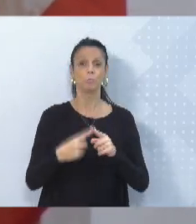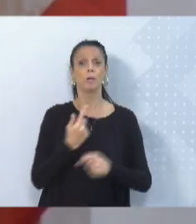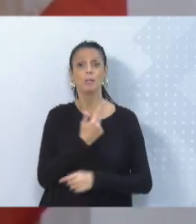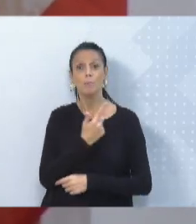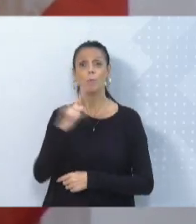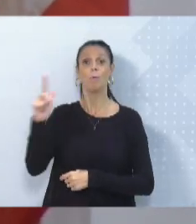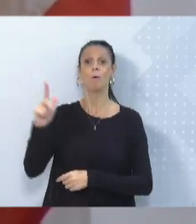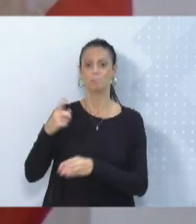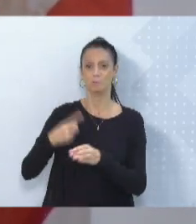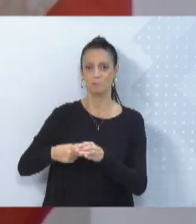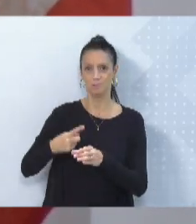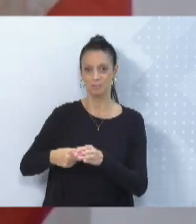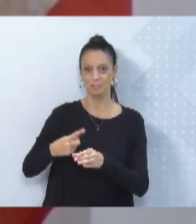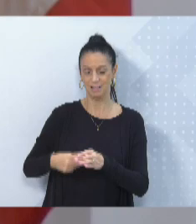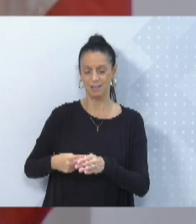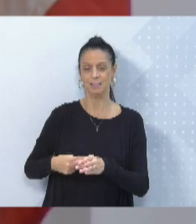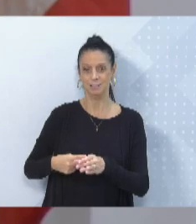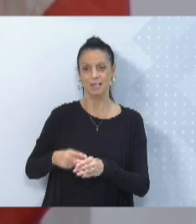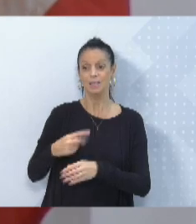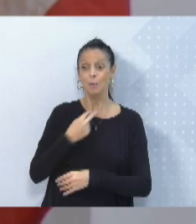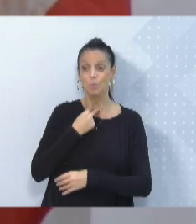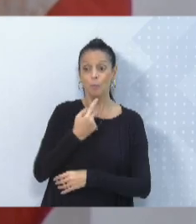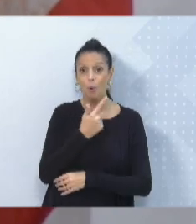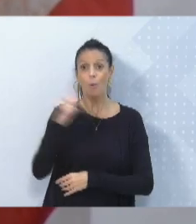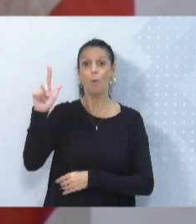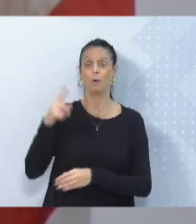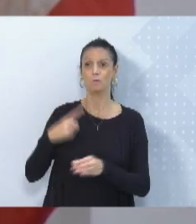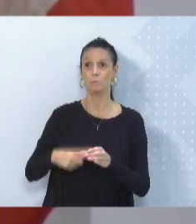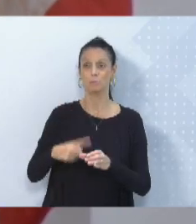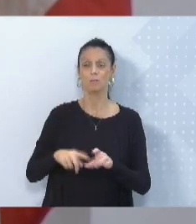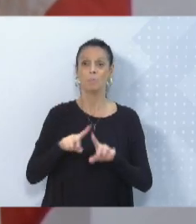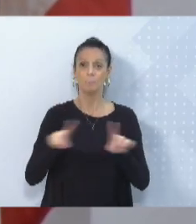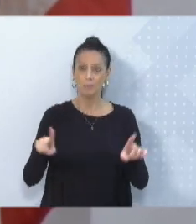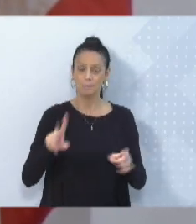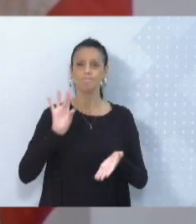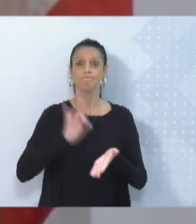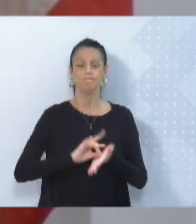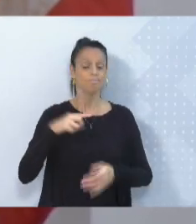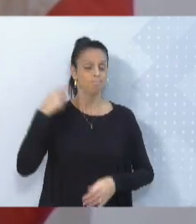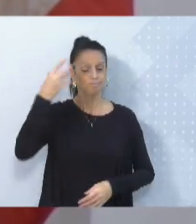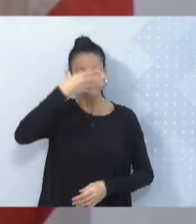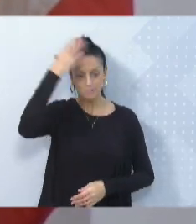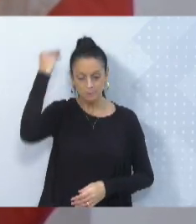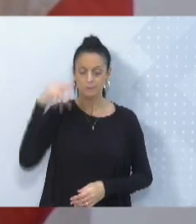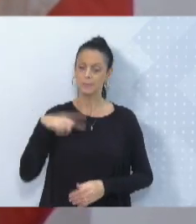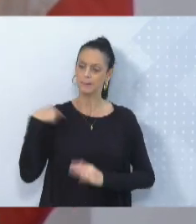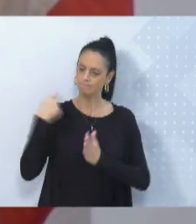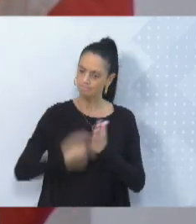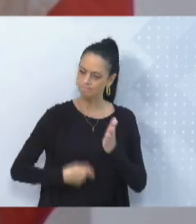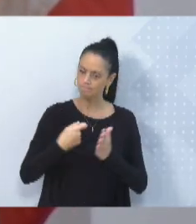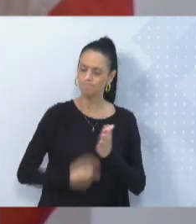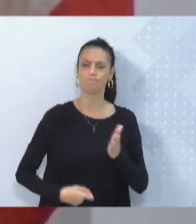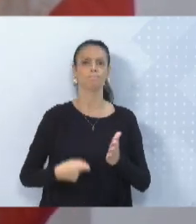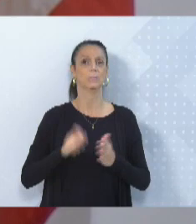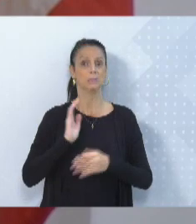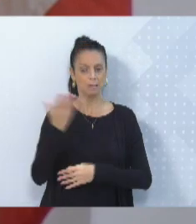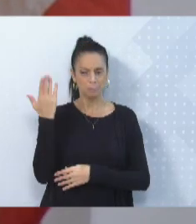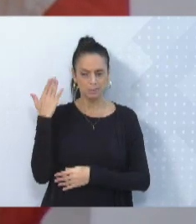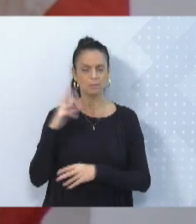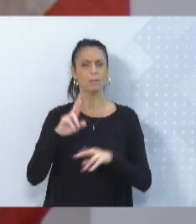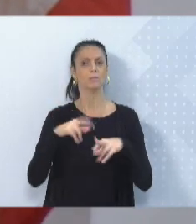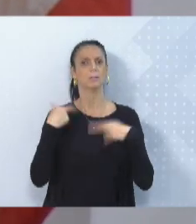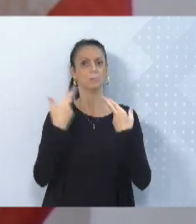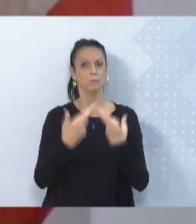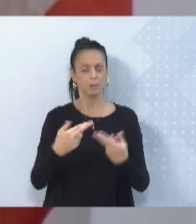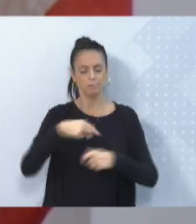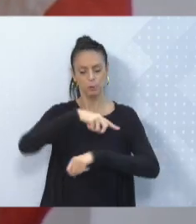cidade, ele conseguiu chegar só à noite, mas ele está intensamente, ele fez uma reunião, participou de uma reunião de